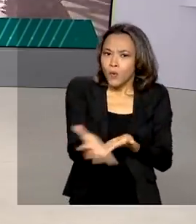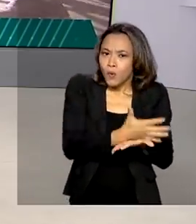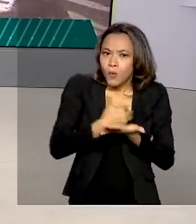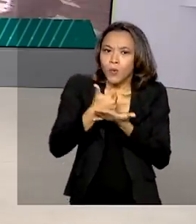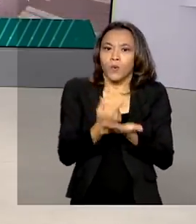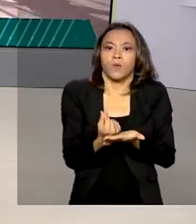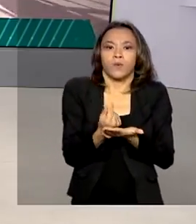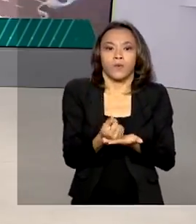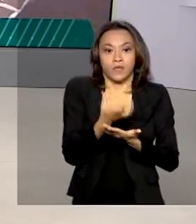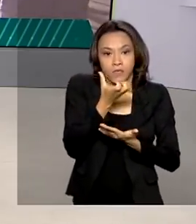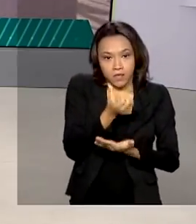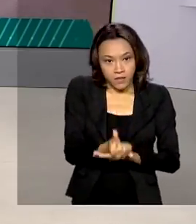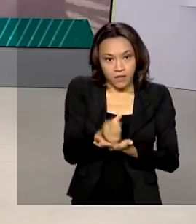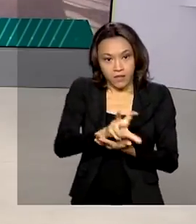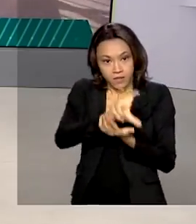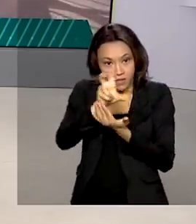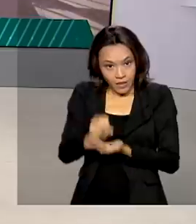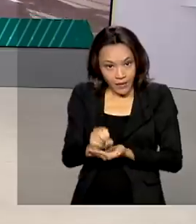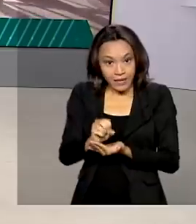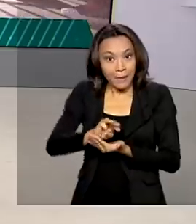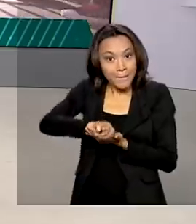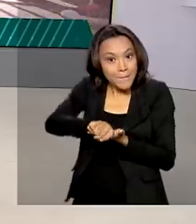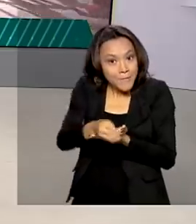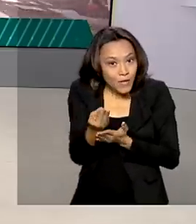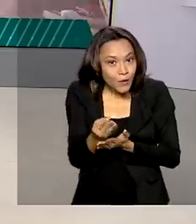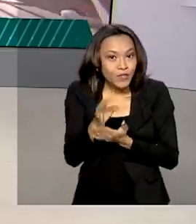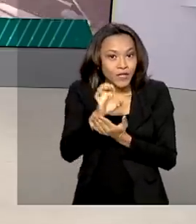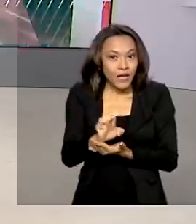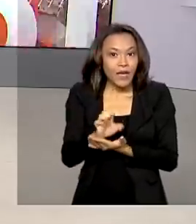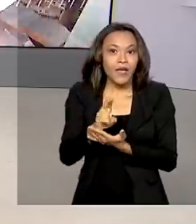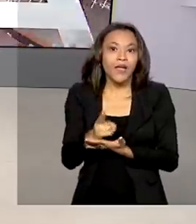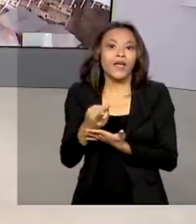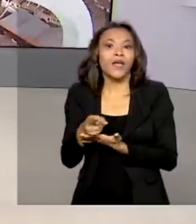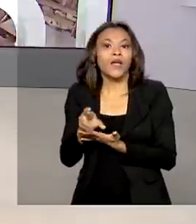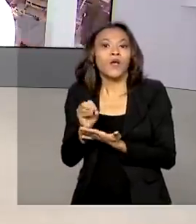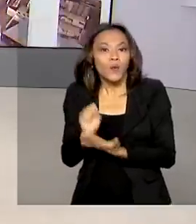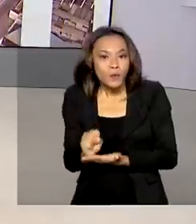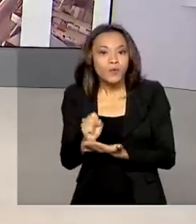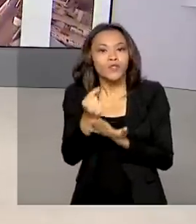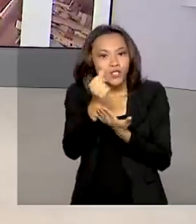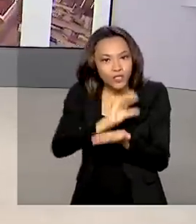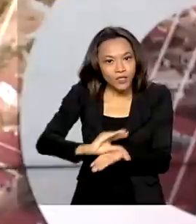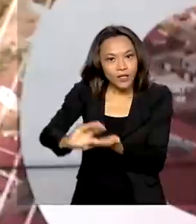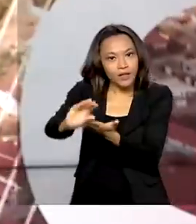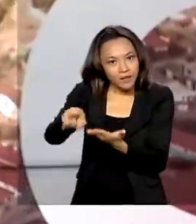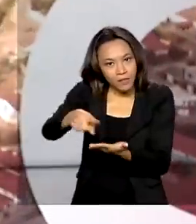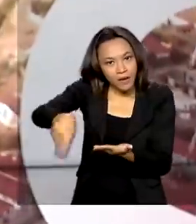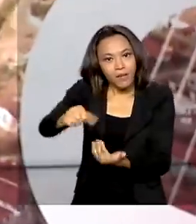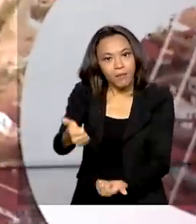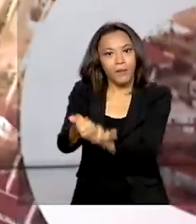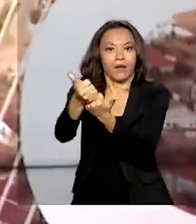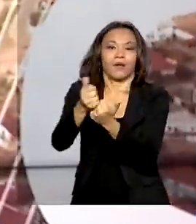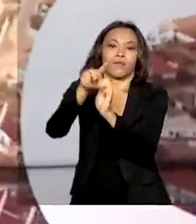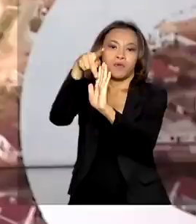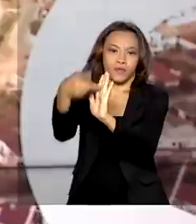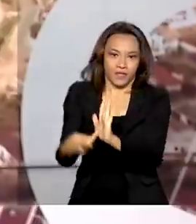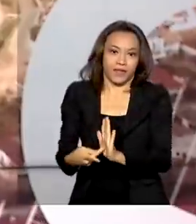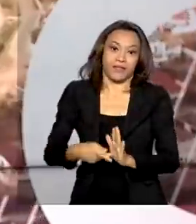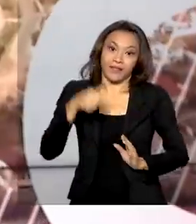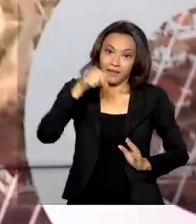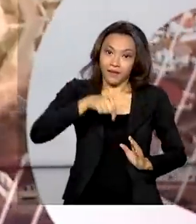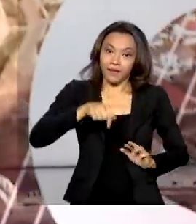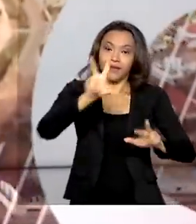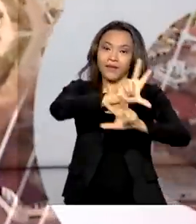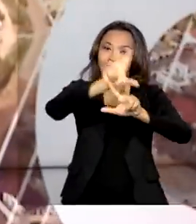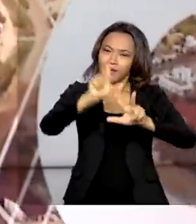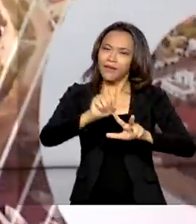milhões de euros ao ano, diretamente para as unidades de conservação. E a TV Brasil vai transmitir